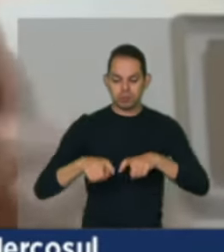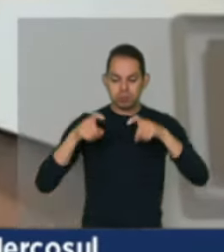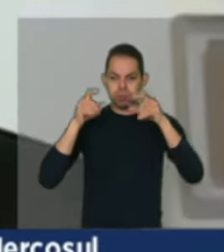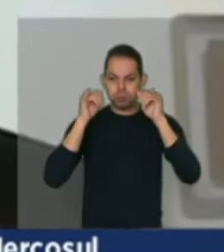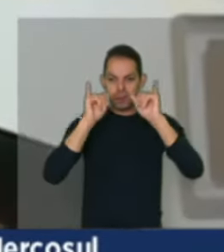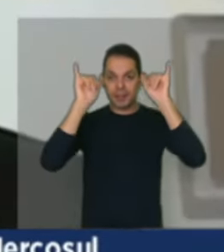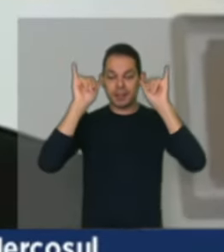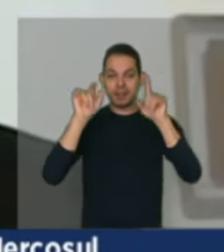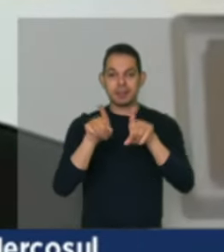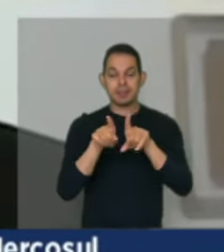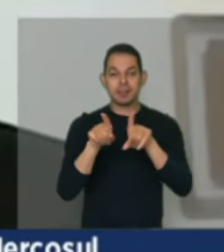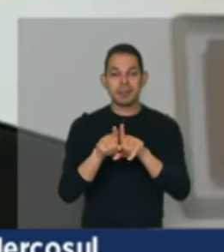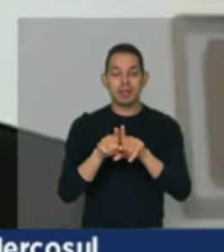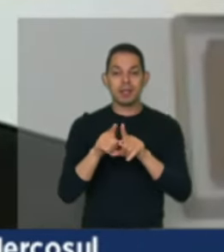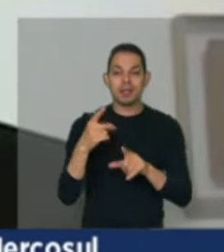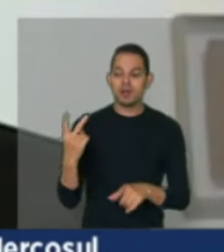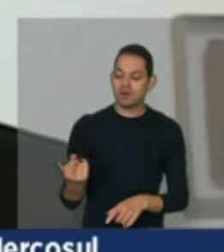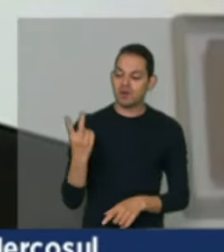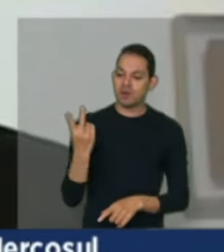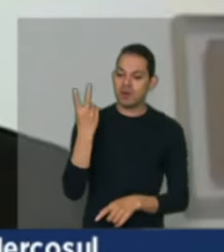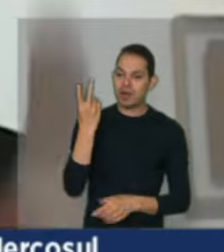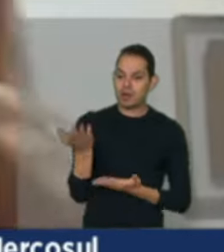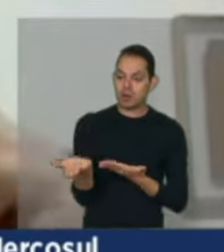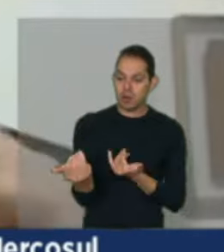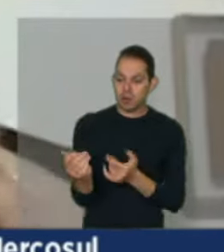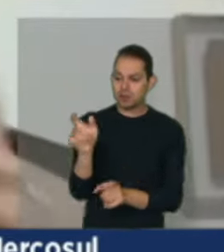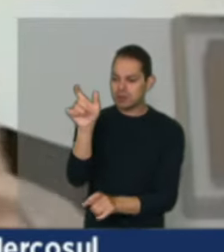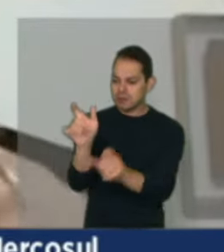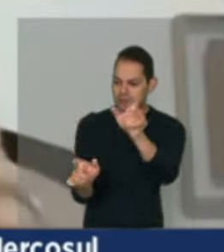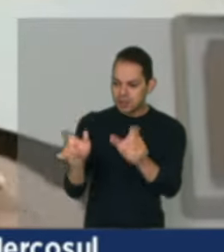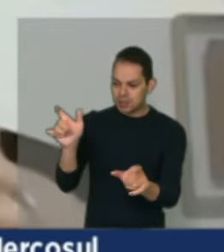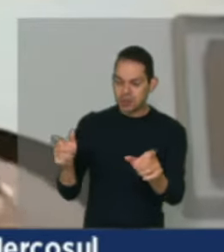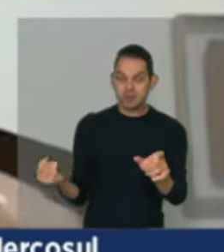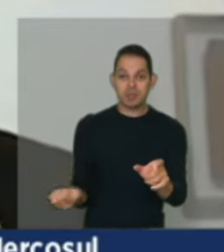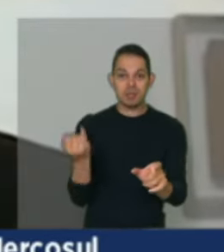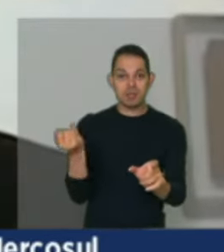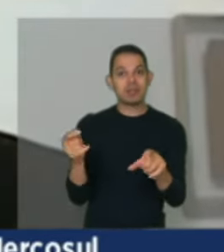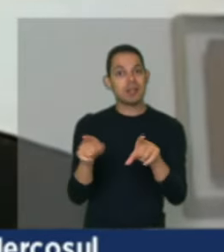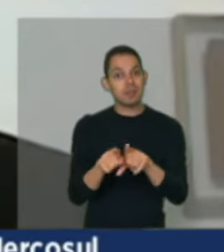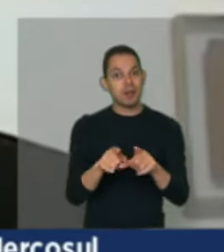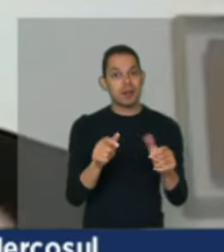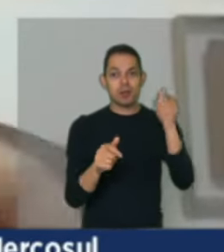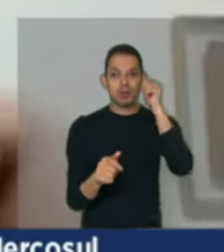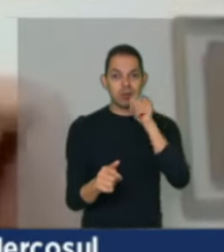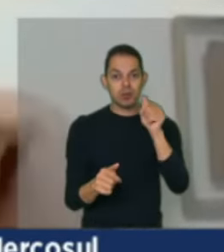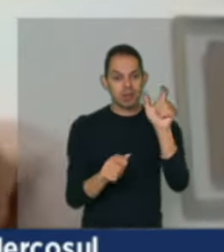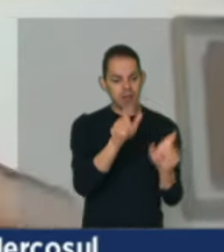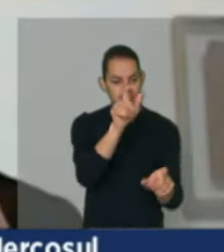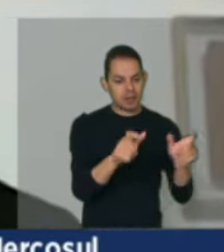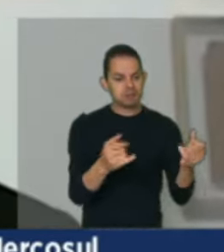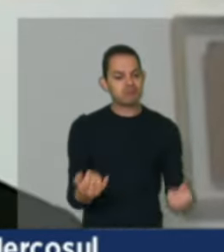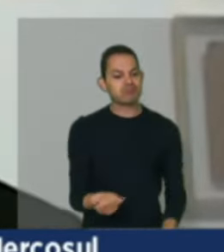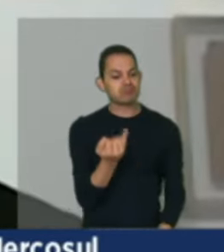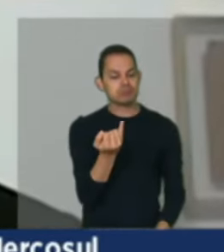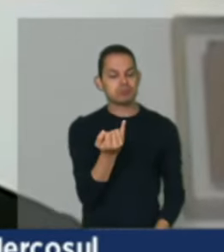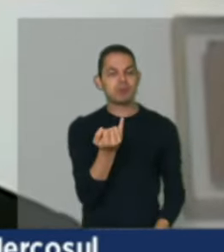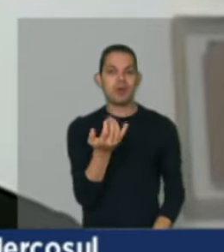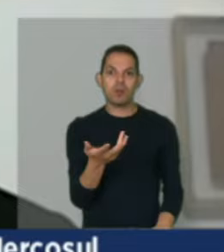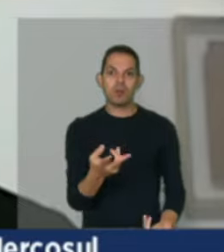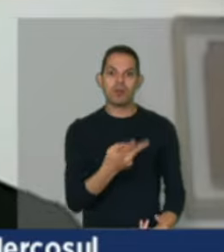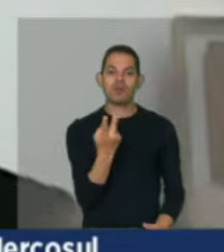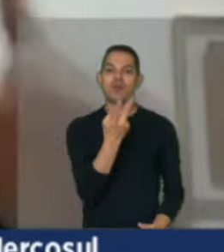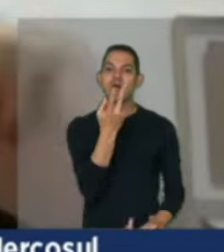valorização dos jovens e das mulheres no campo. E que, para isso,